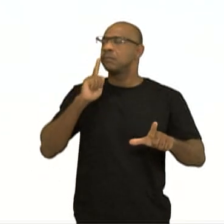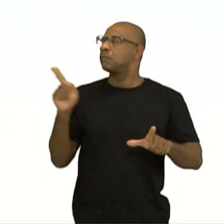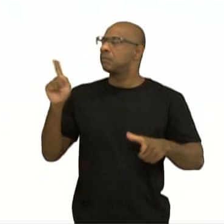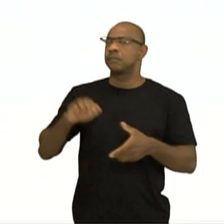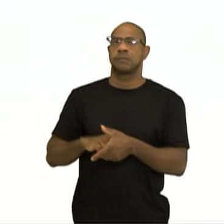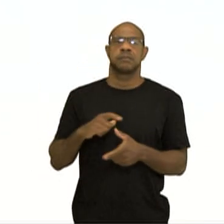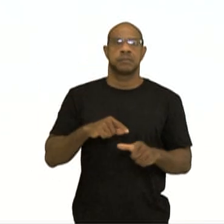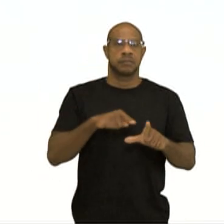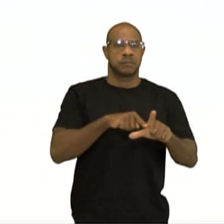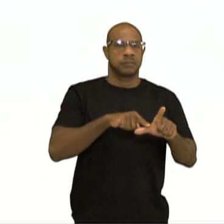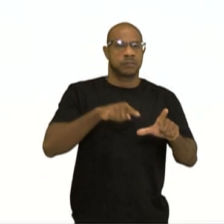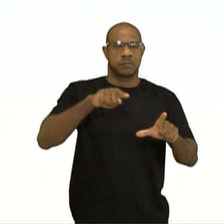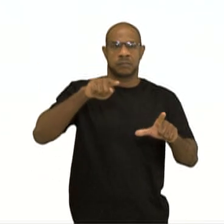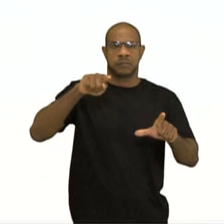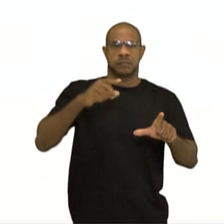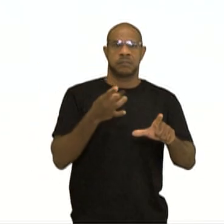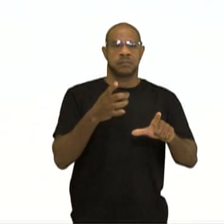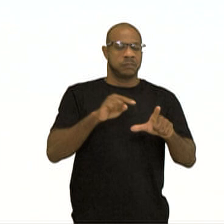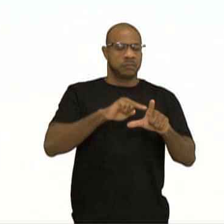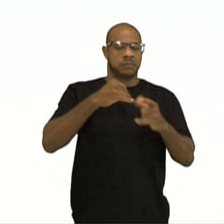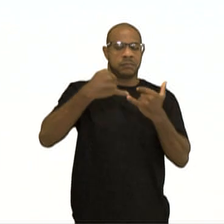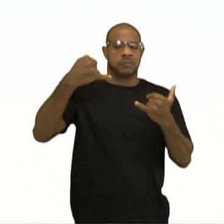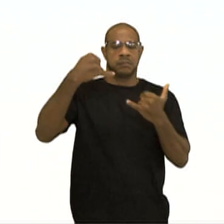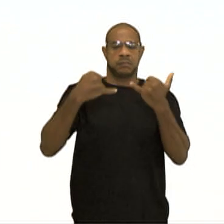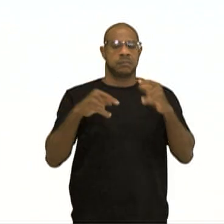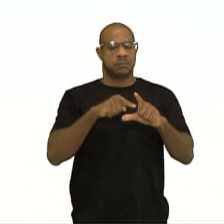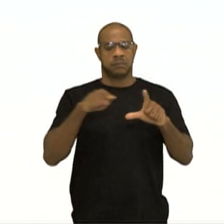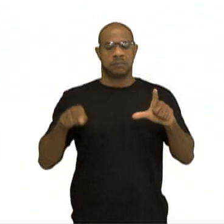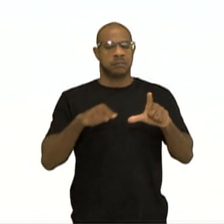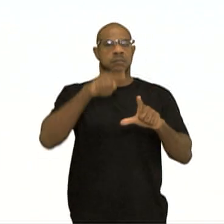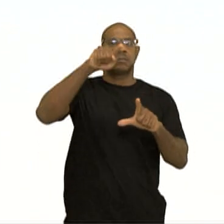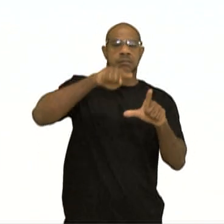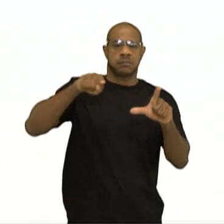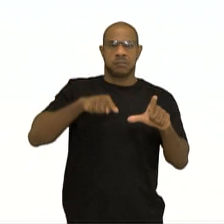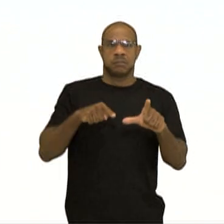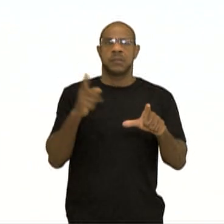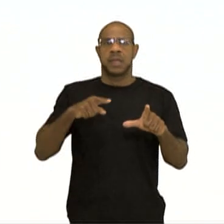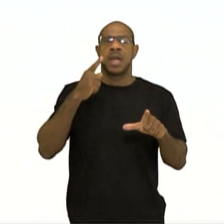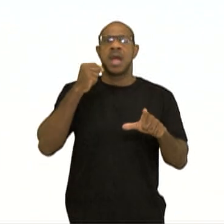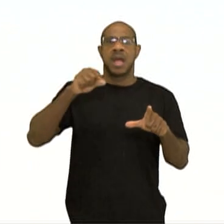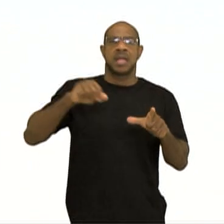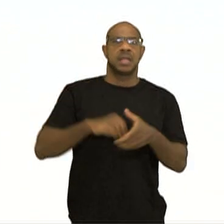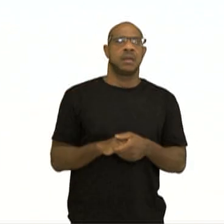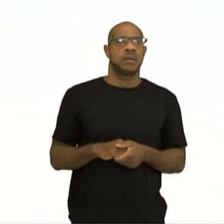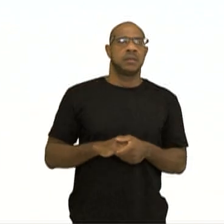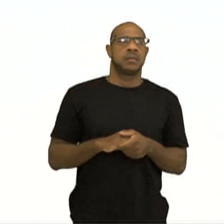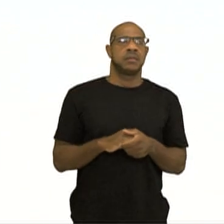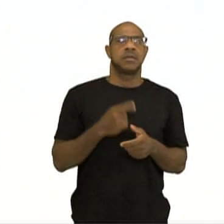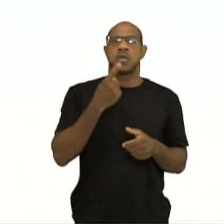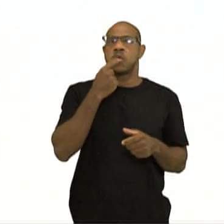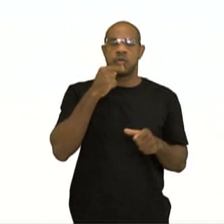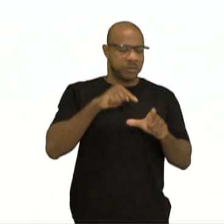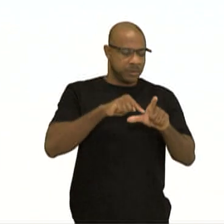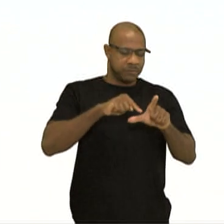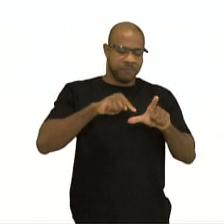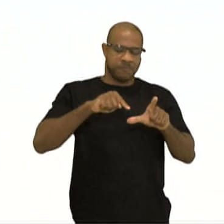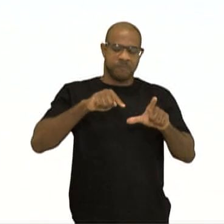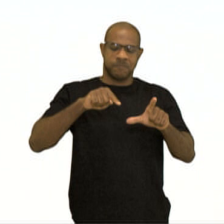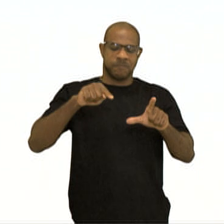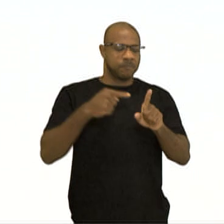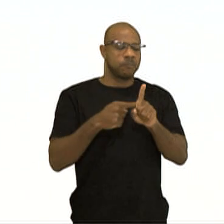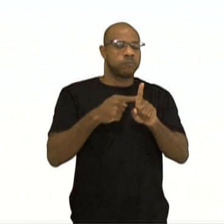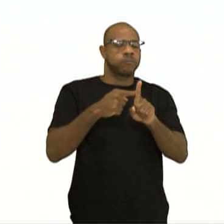tenho linhas e cada linha indica um determinado sal. A gente vê aqui então que a linha vermelha indica um sal que conforme a temperatura